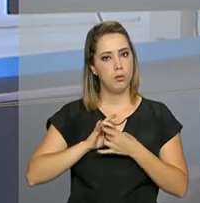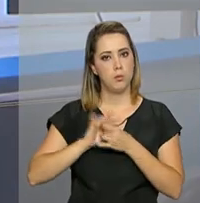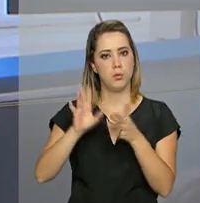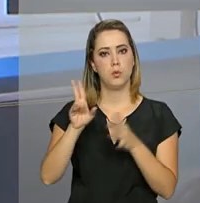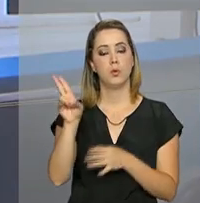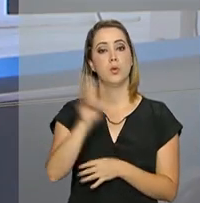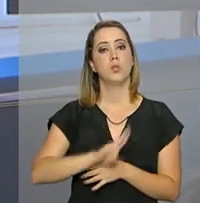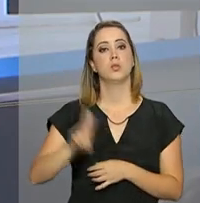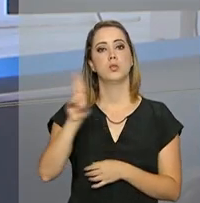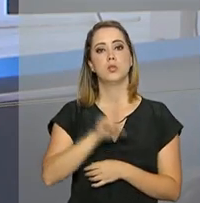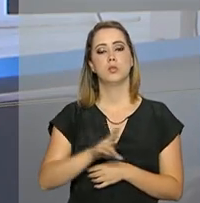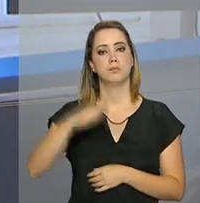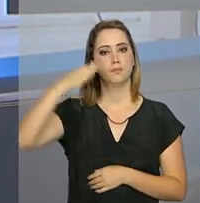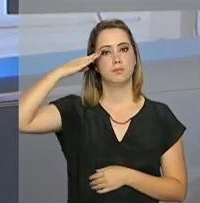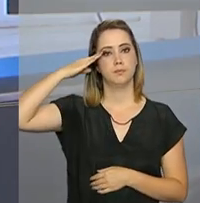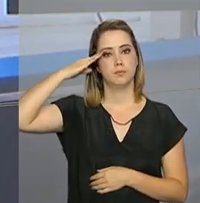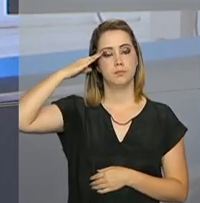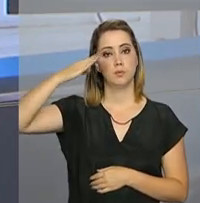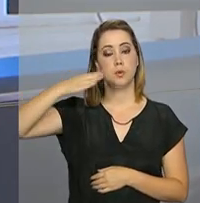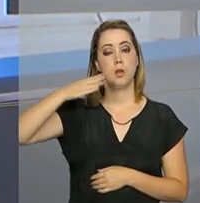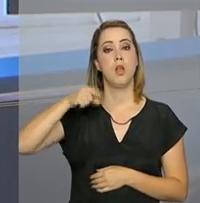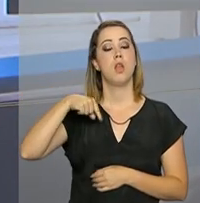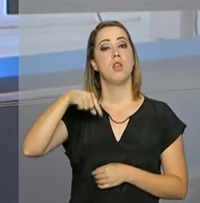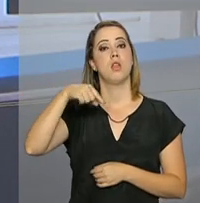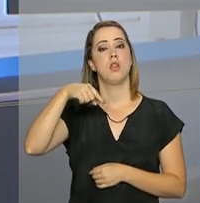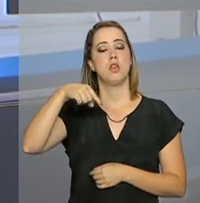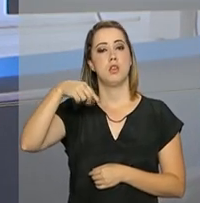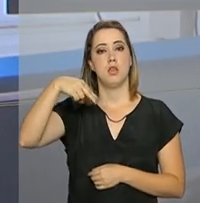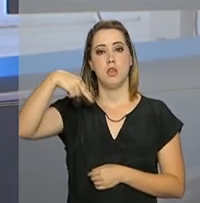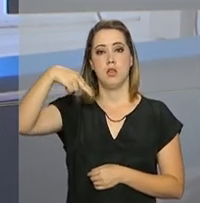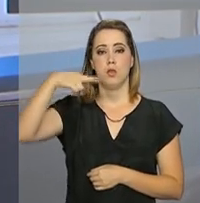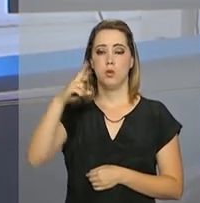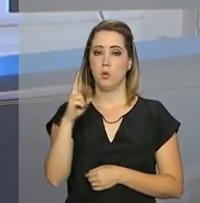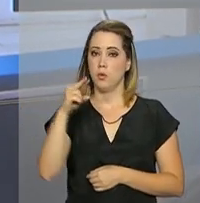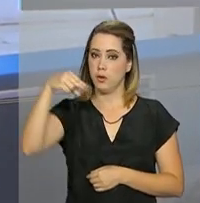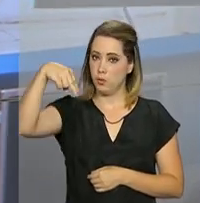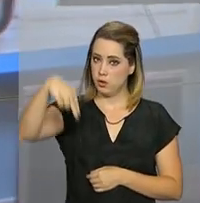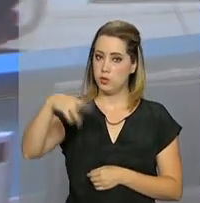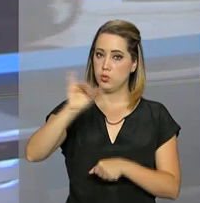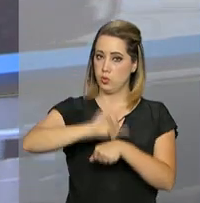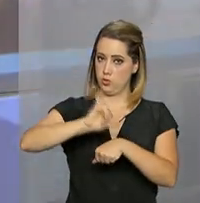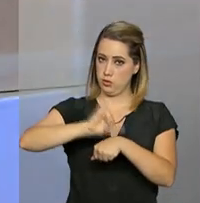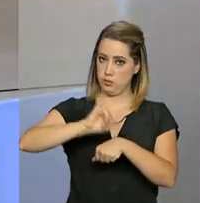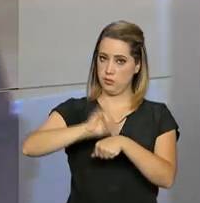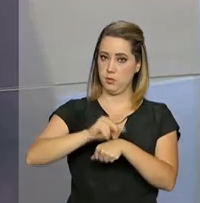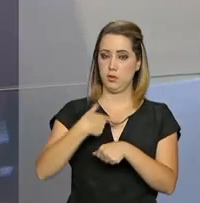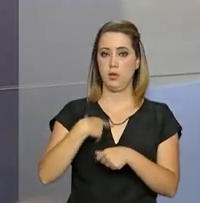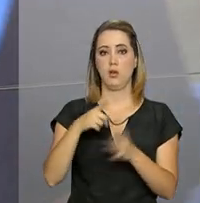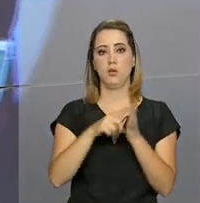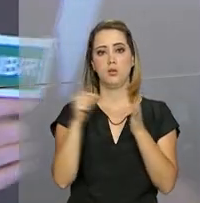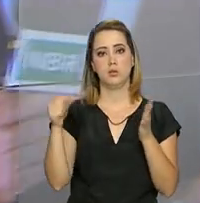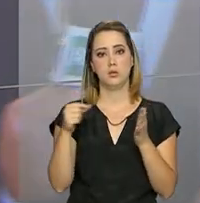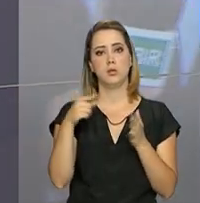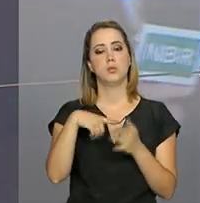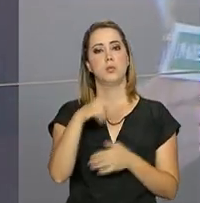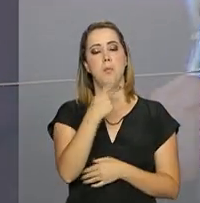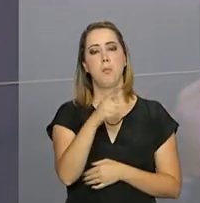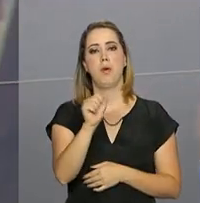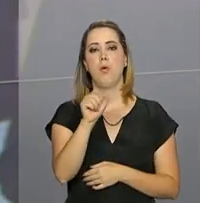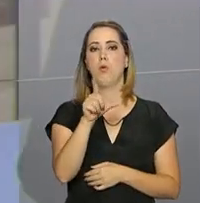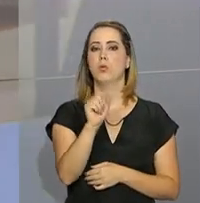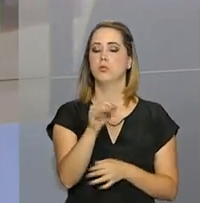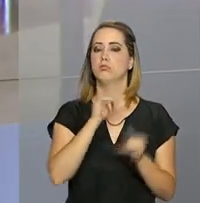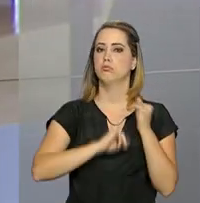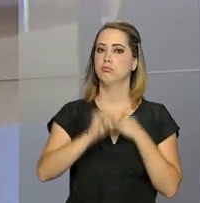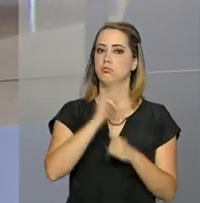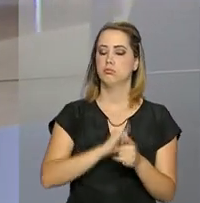autorizou o uso das forças armadas em Natal, no Rio Grande do Norte. Do Palácio do Planalto, o repórter Paulo Laçalga tem mais informações para